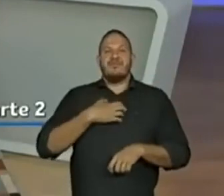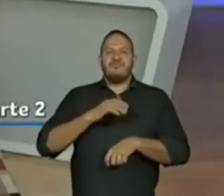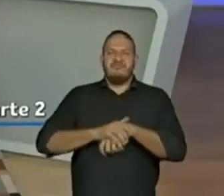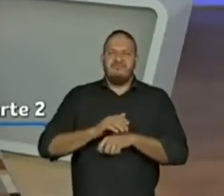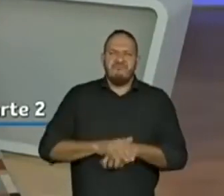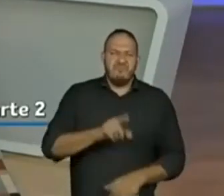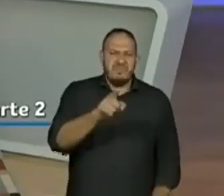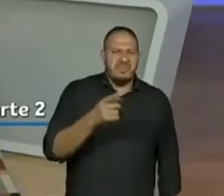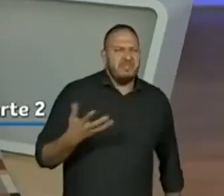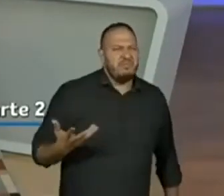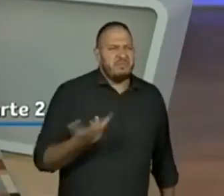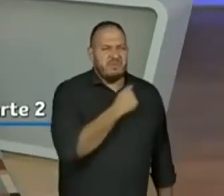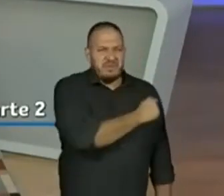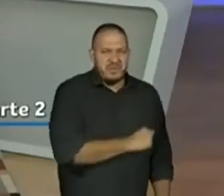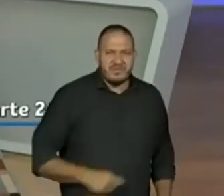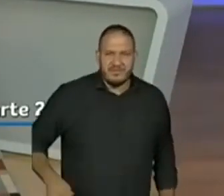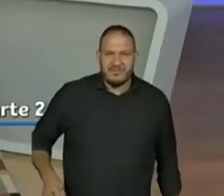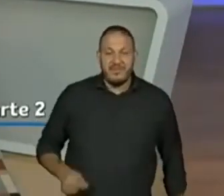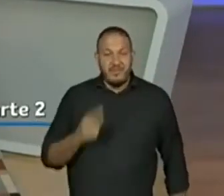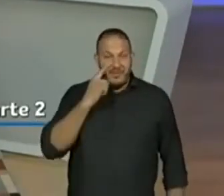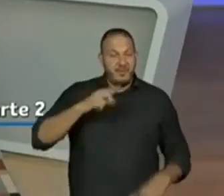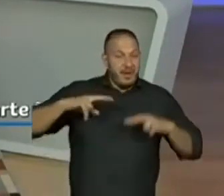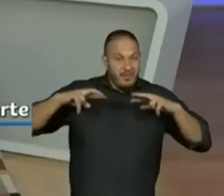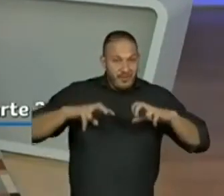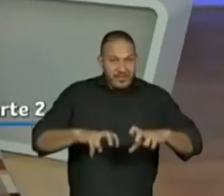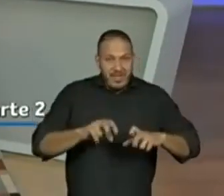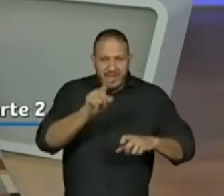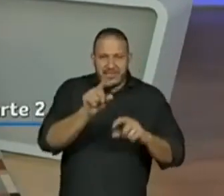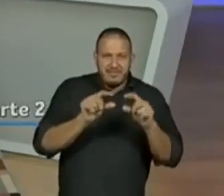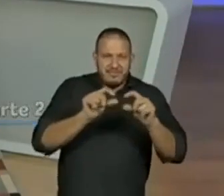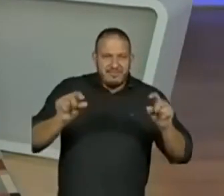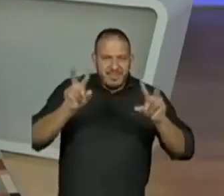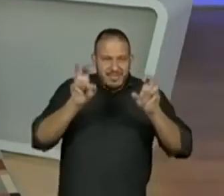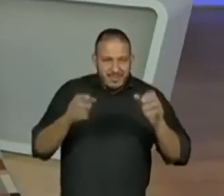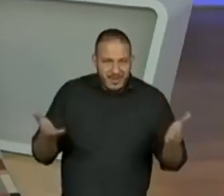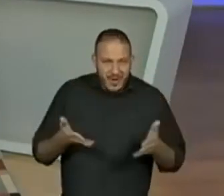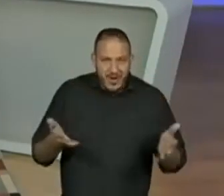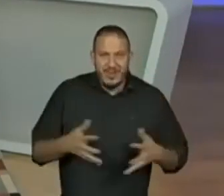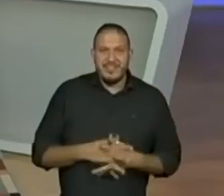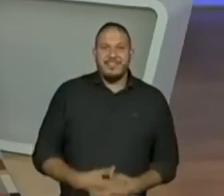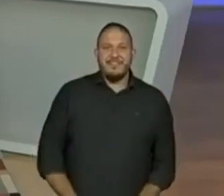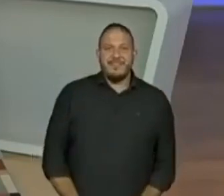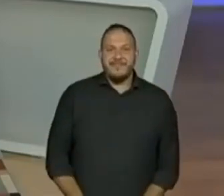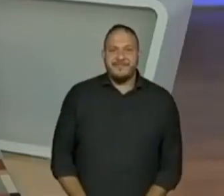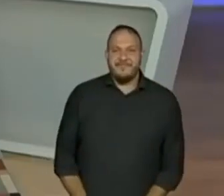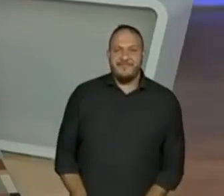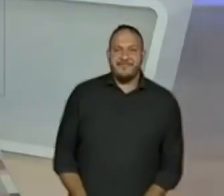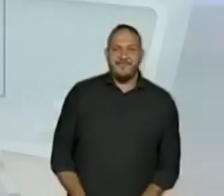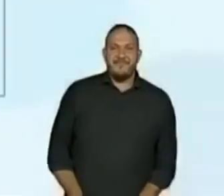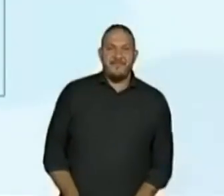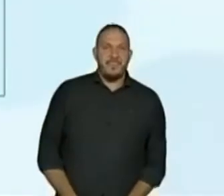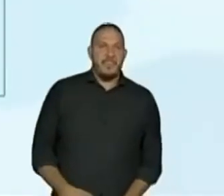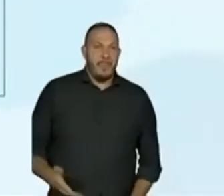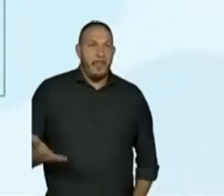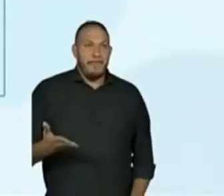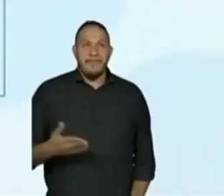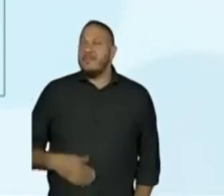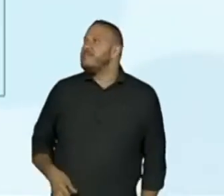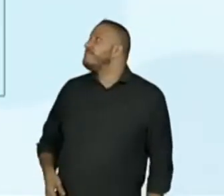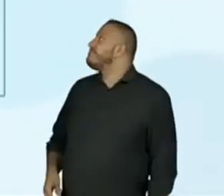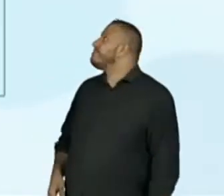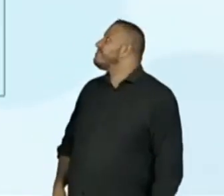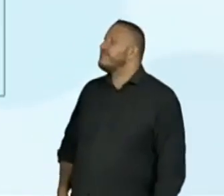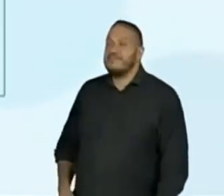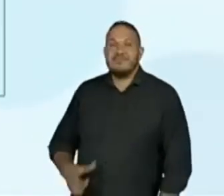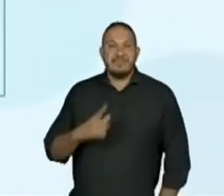são muito bons. Vamos aprofundar nesse trechinho. Agora sim. B, existem